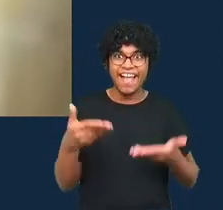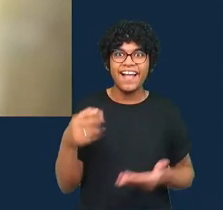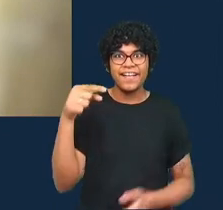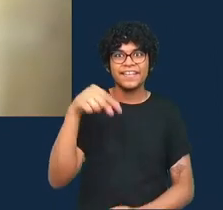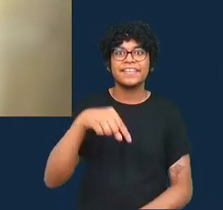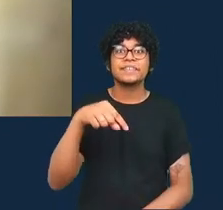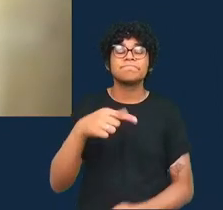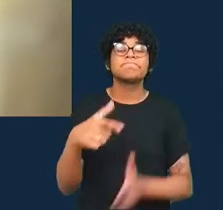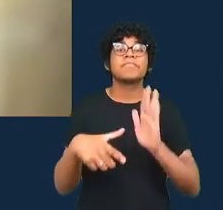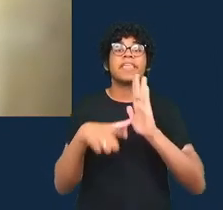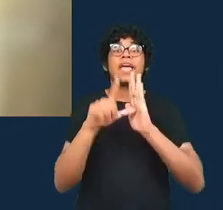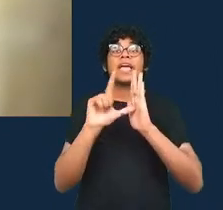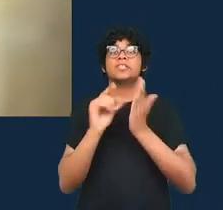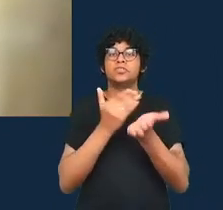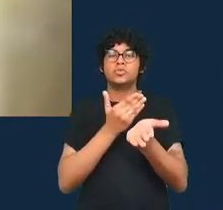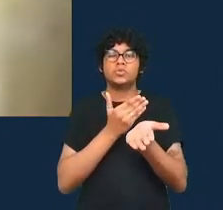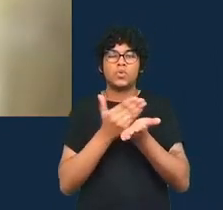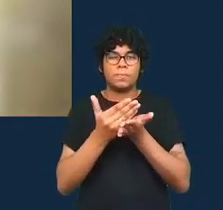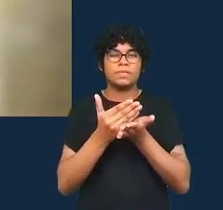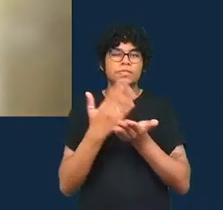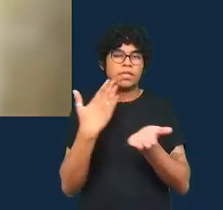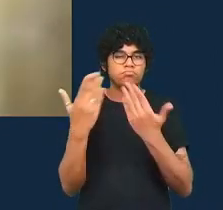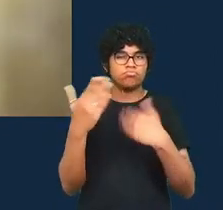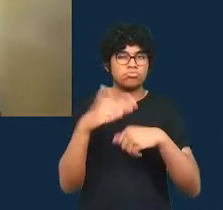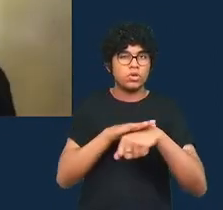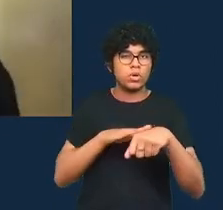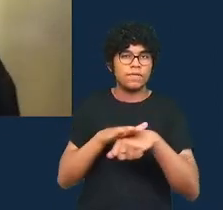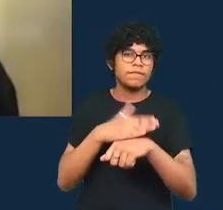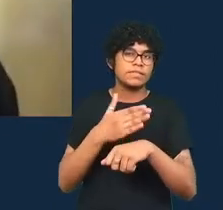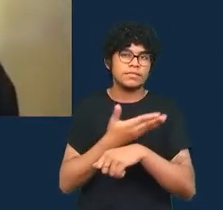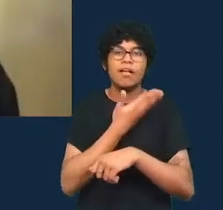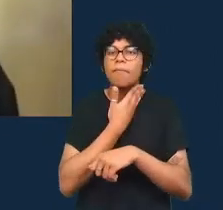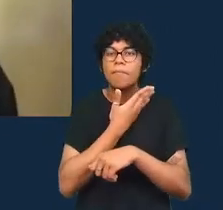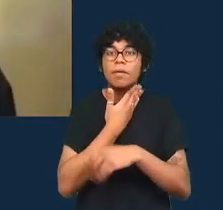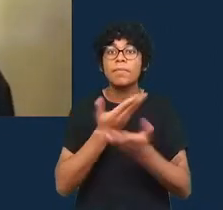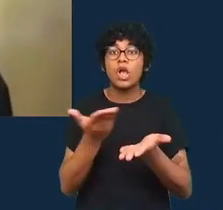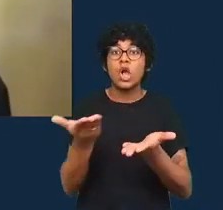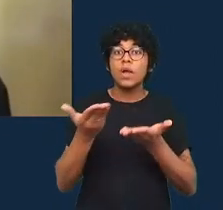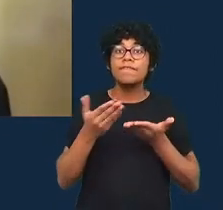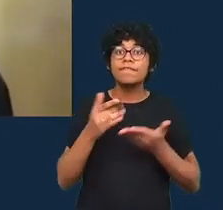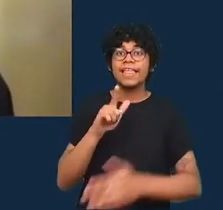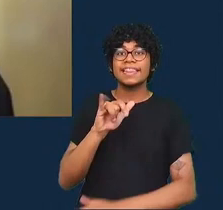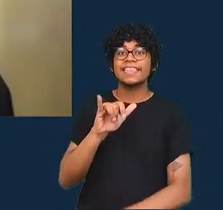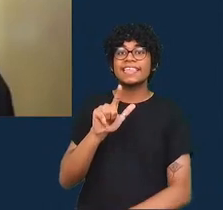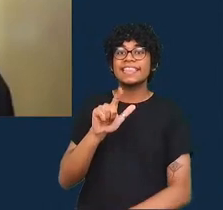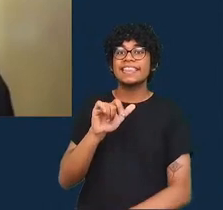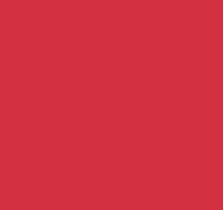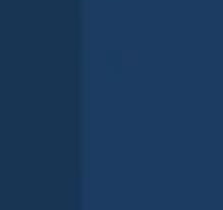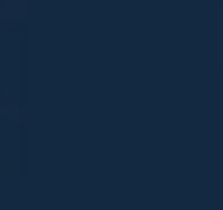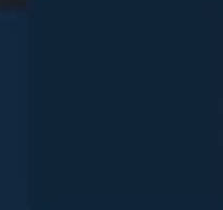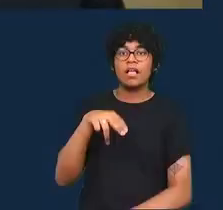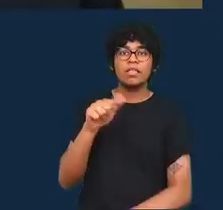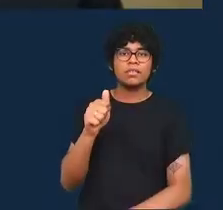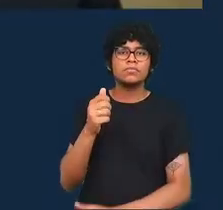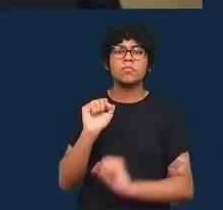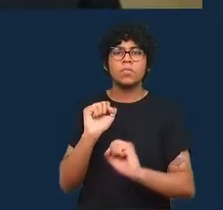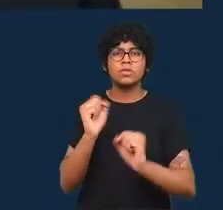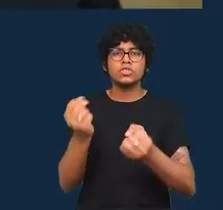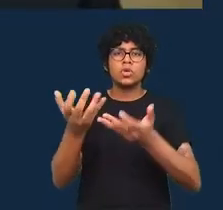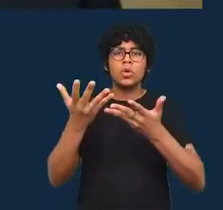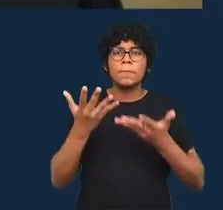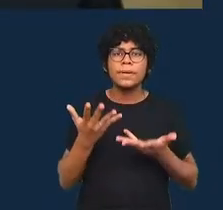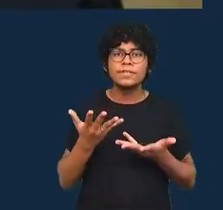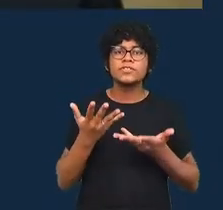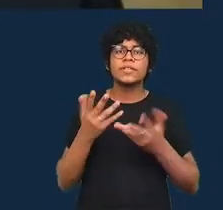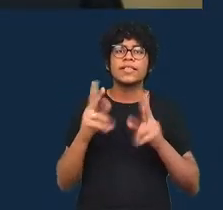passarmos para a nossa conversa, eu gostaria de convidar a Liliana a compartilhar um pouquinho mais sobre